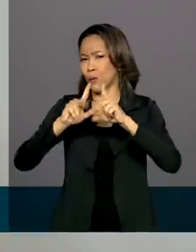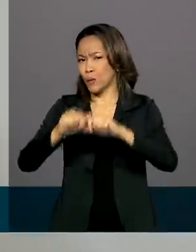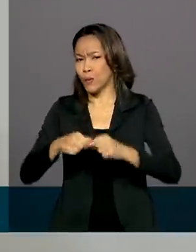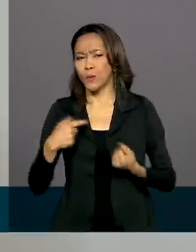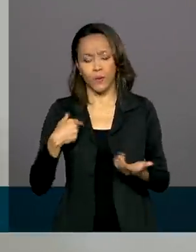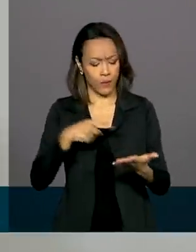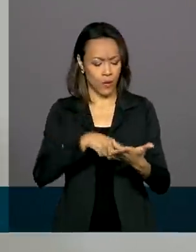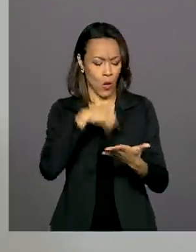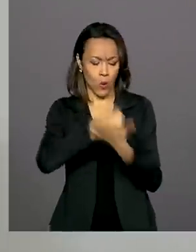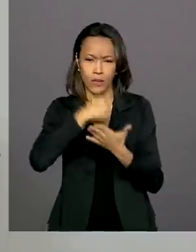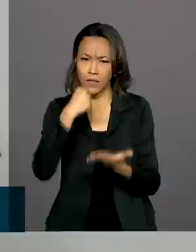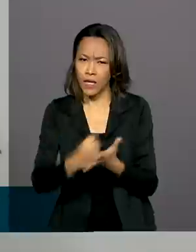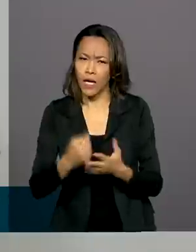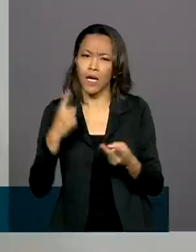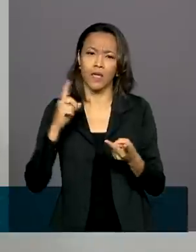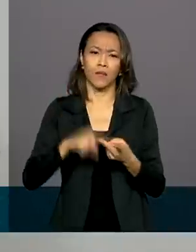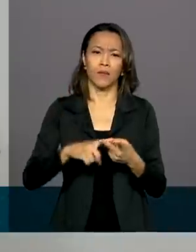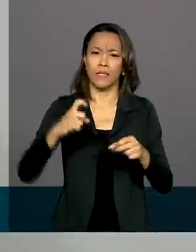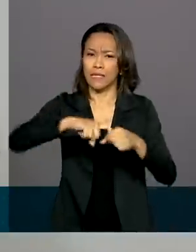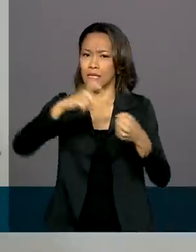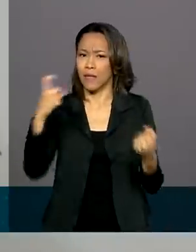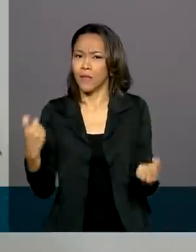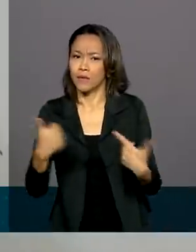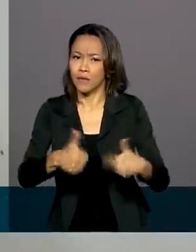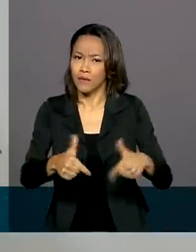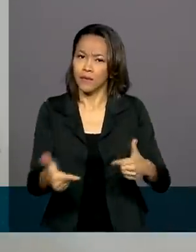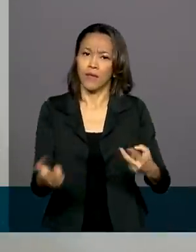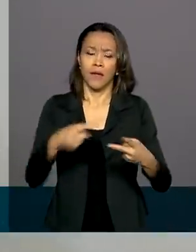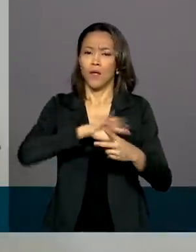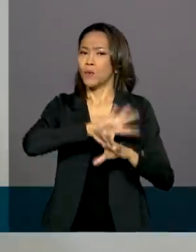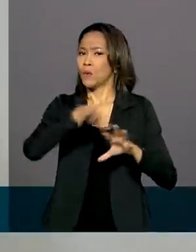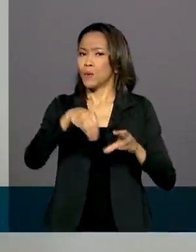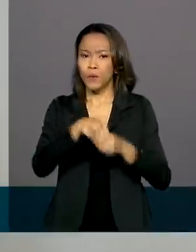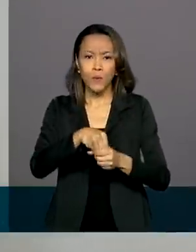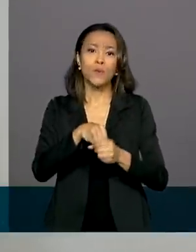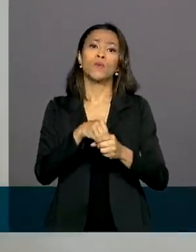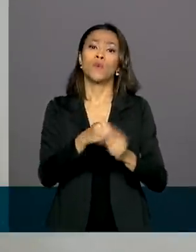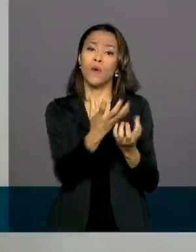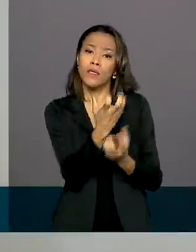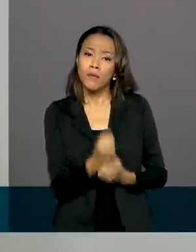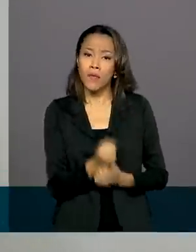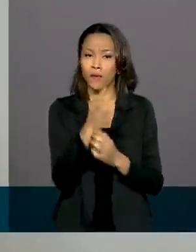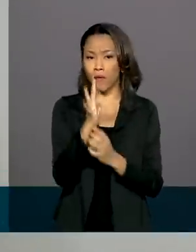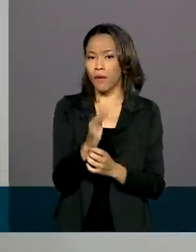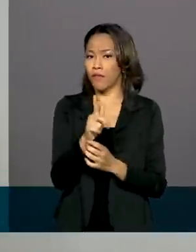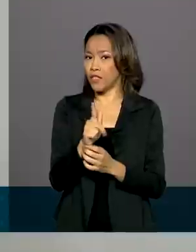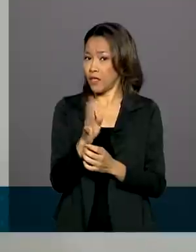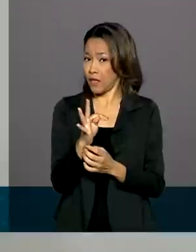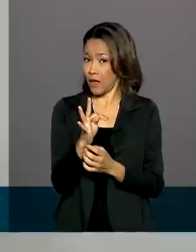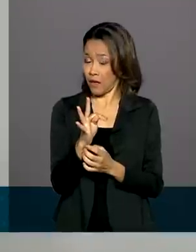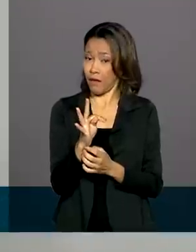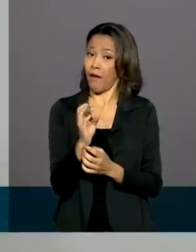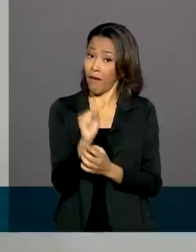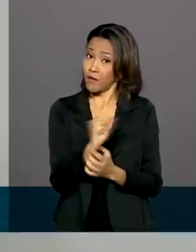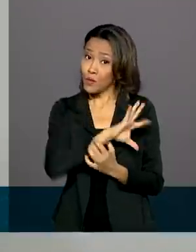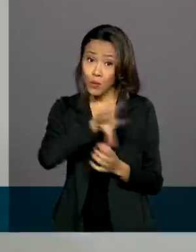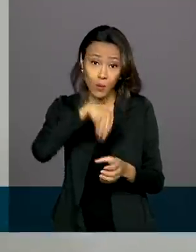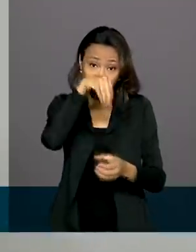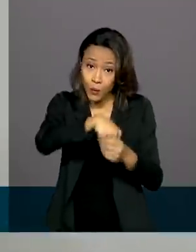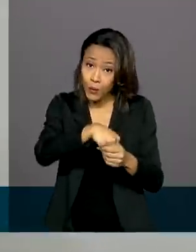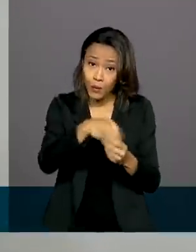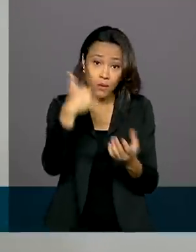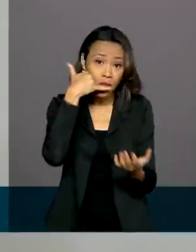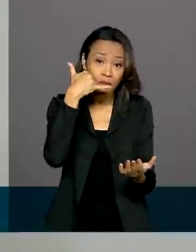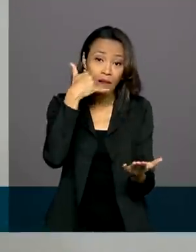recontratação e até mesmo pelo recebimento do FGTS. É tudo feito digital, tudo feito